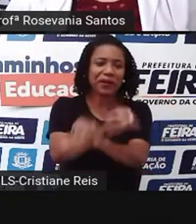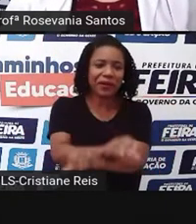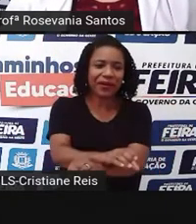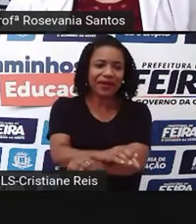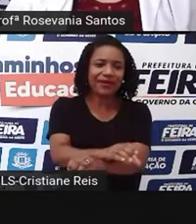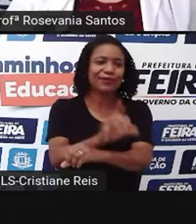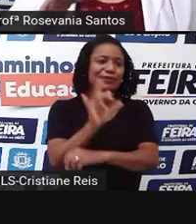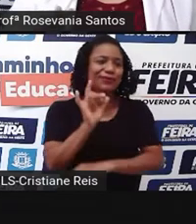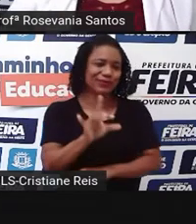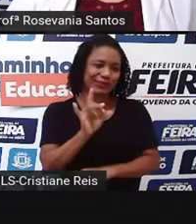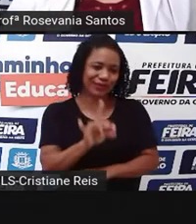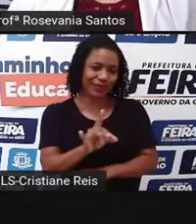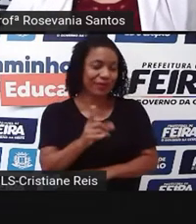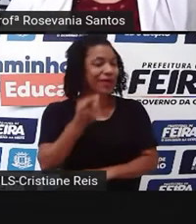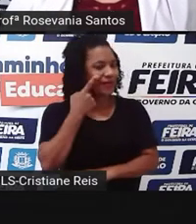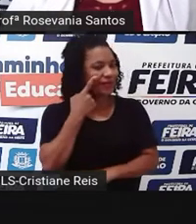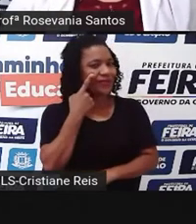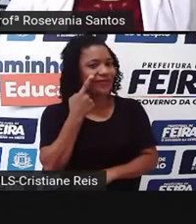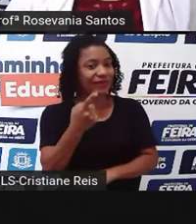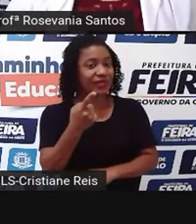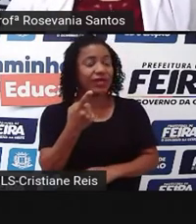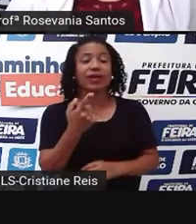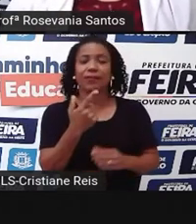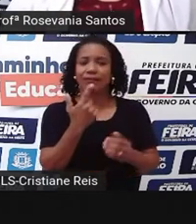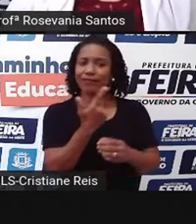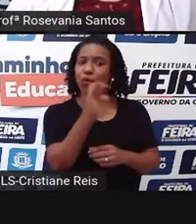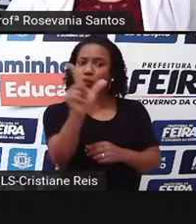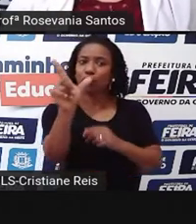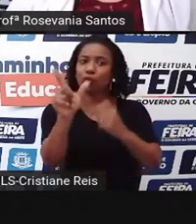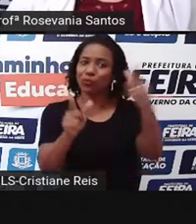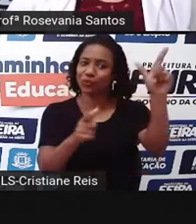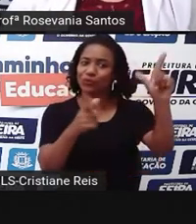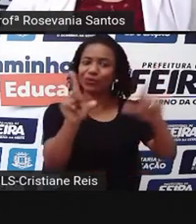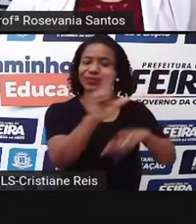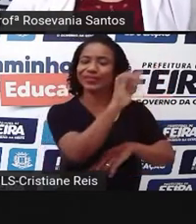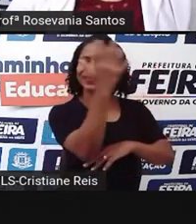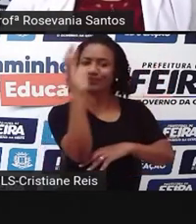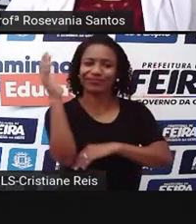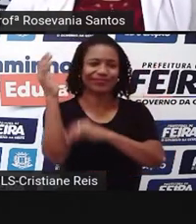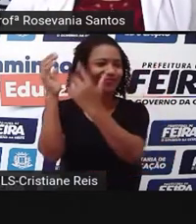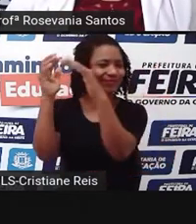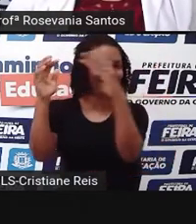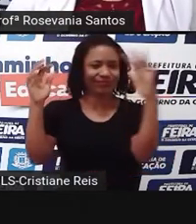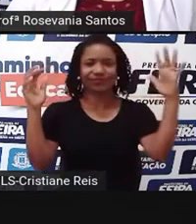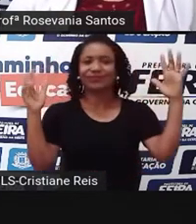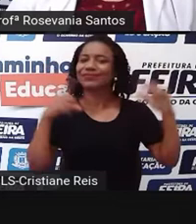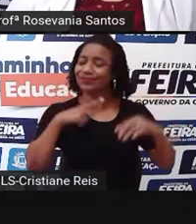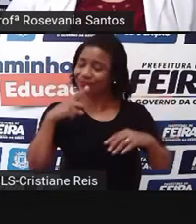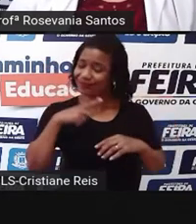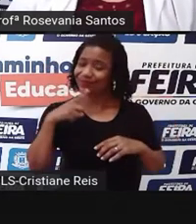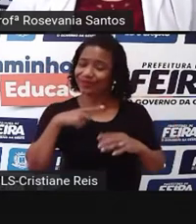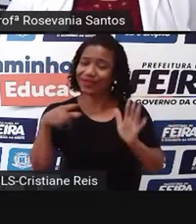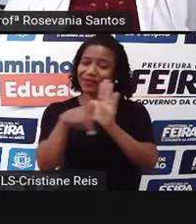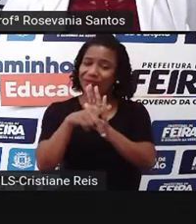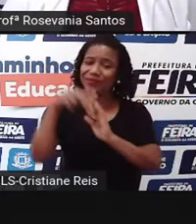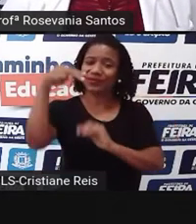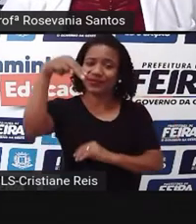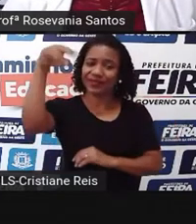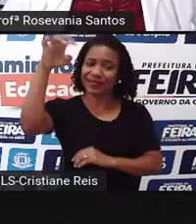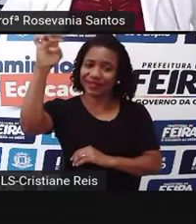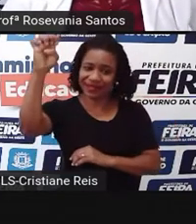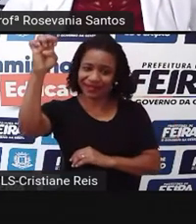Essas coisas. Mas, bora entender que a gente tem também áreas de matas no Nordeste e áreas de cerrado, né?